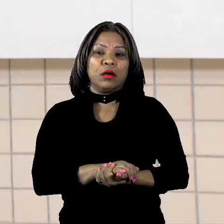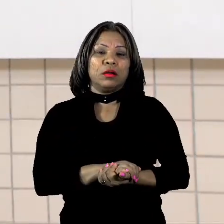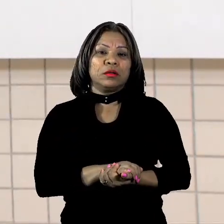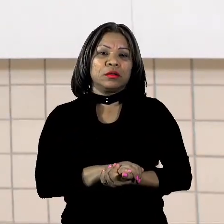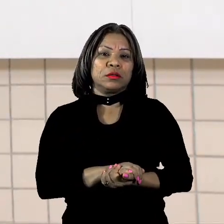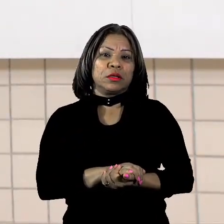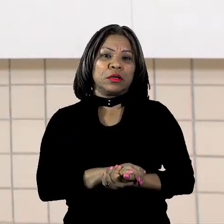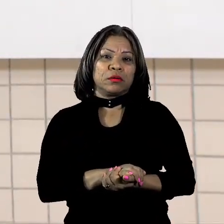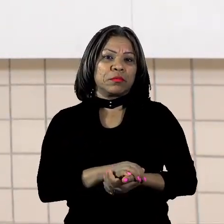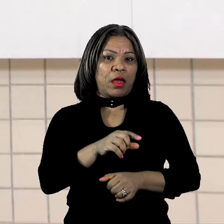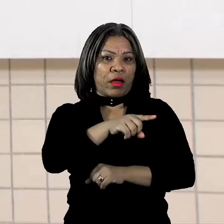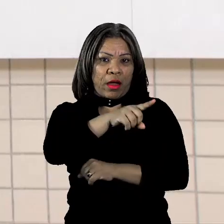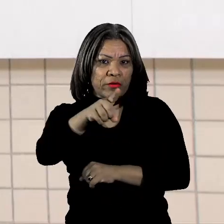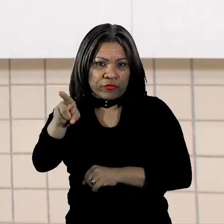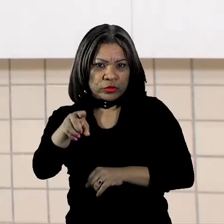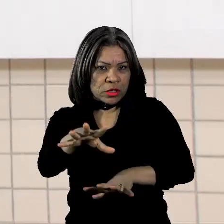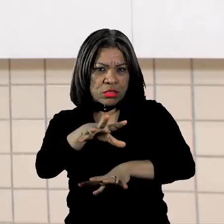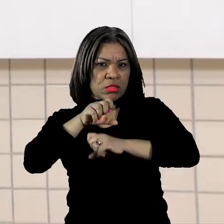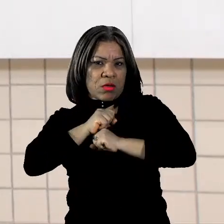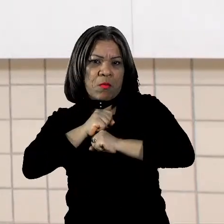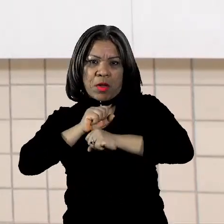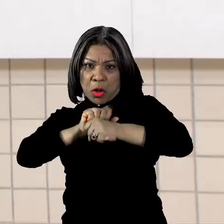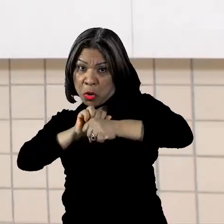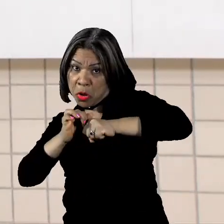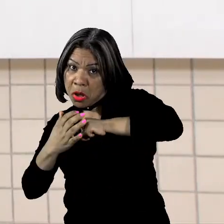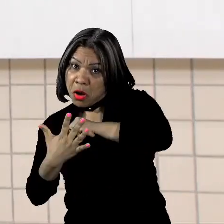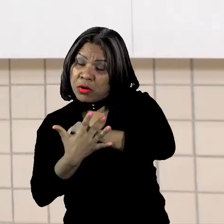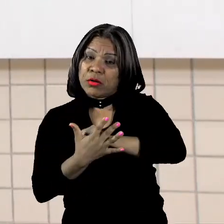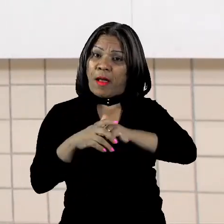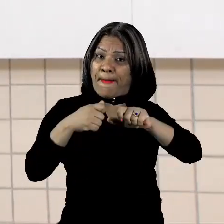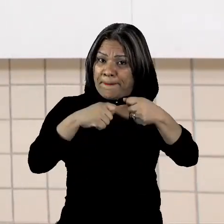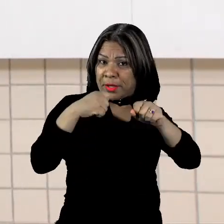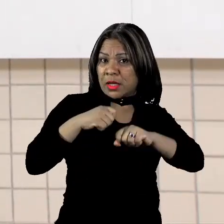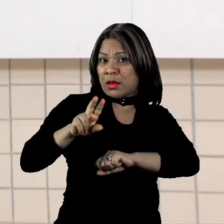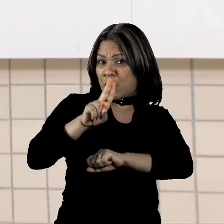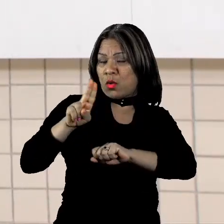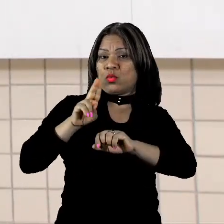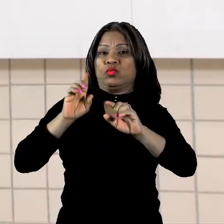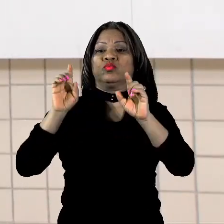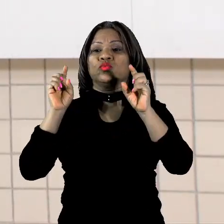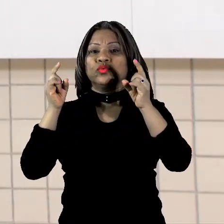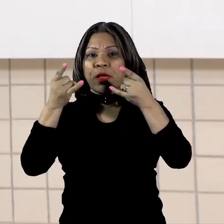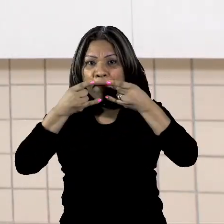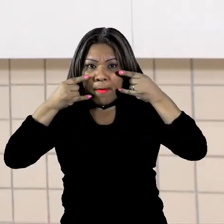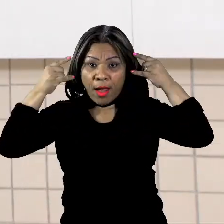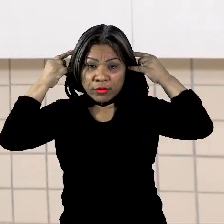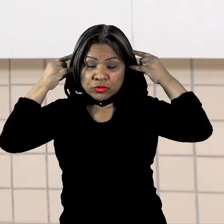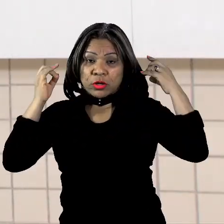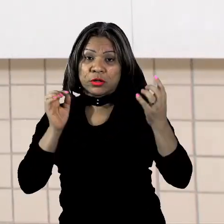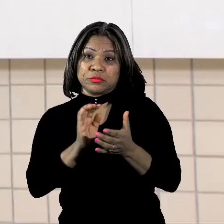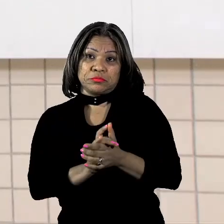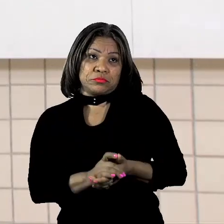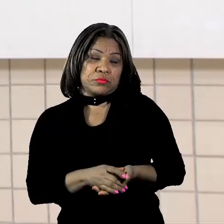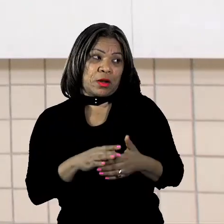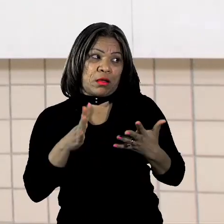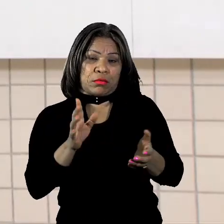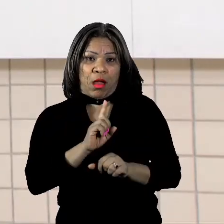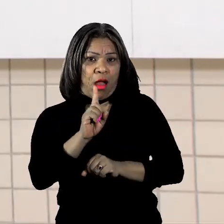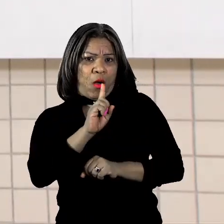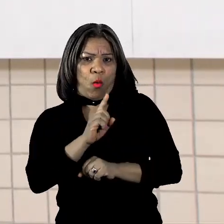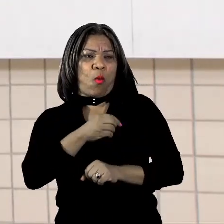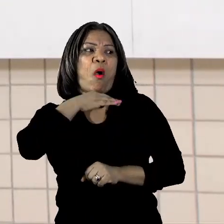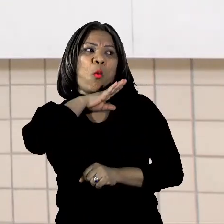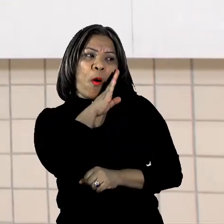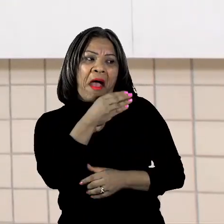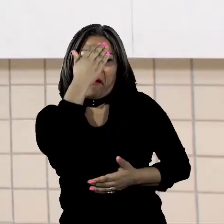pegue o coronavírus, você tem que usar a máscara. Não tem eu acho, eu acredito, eu vi. O